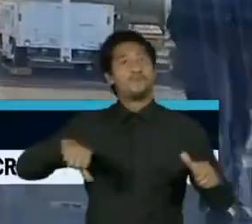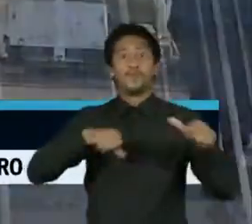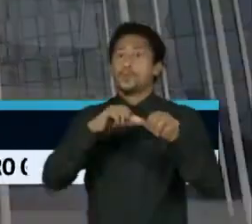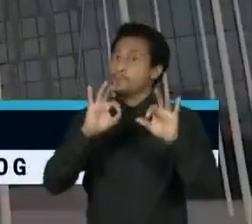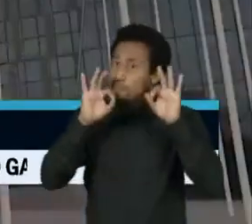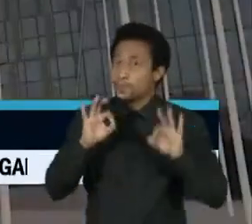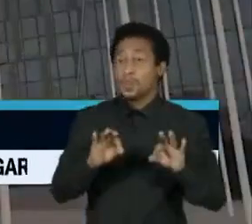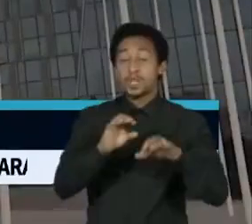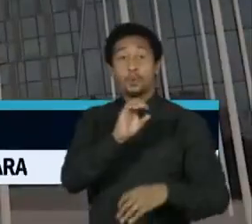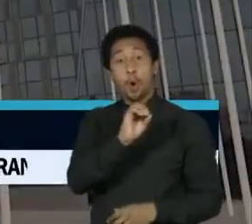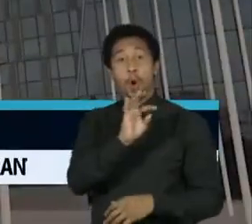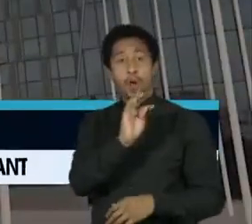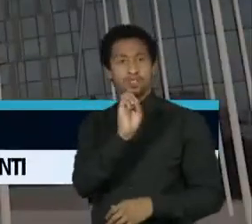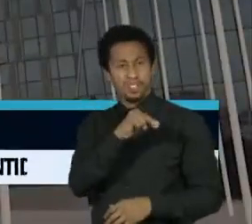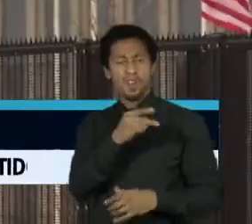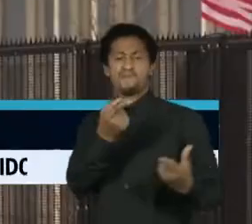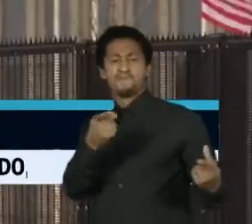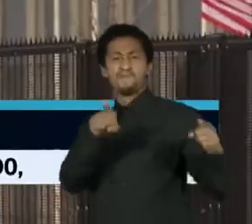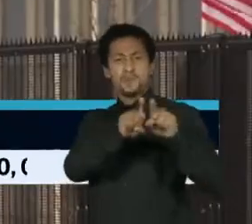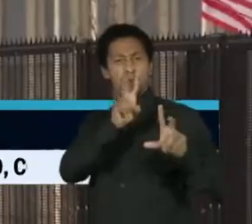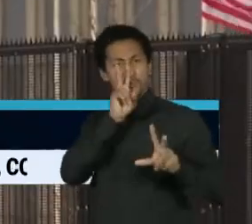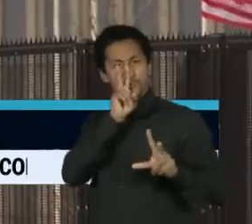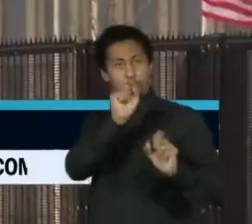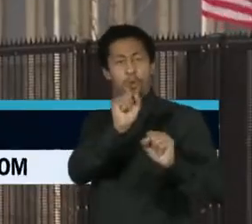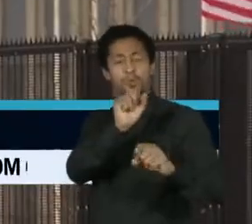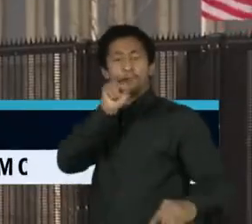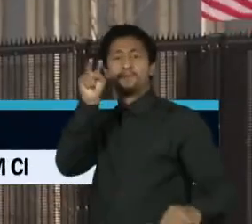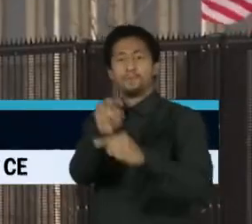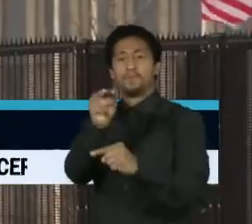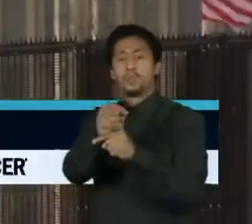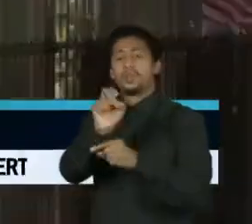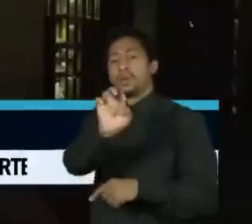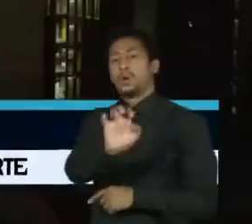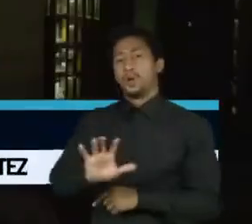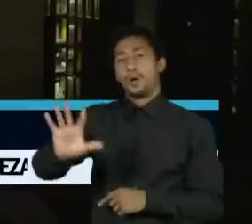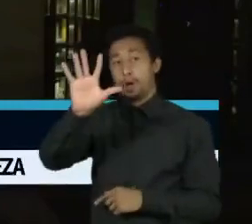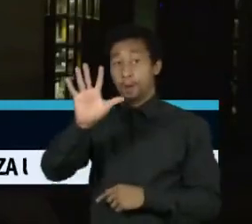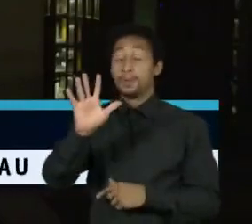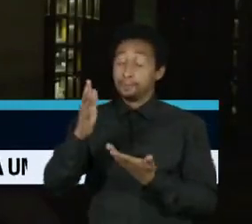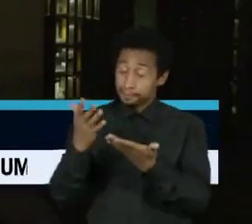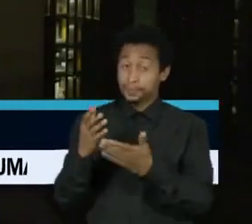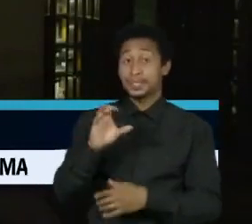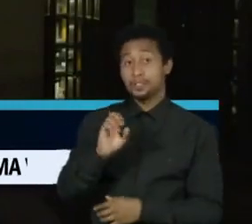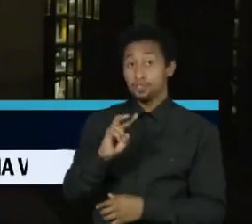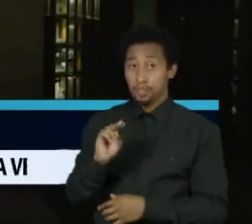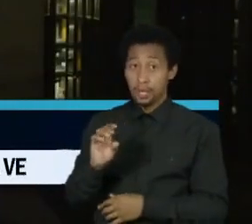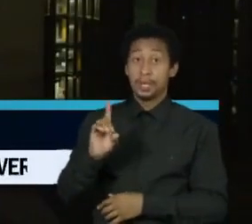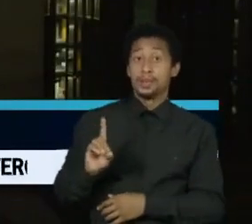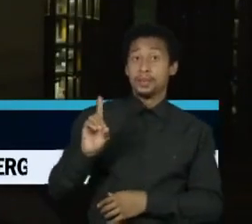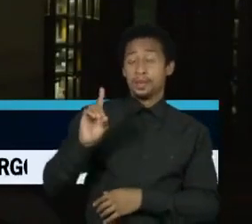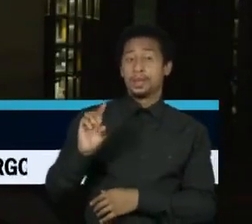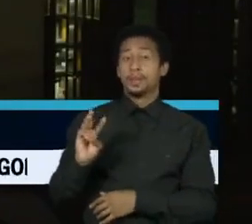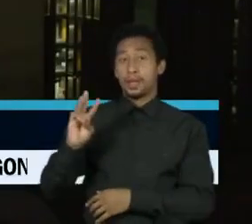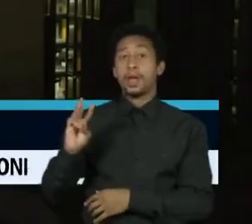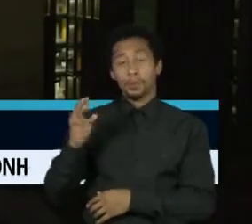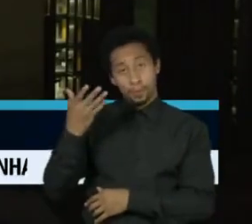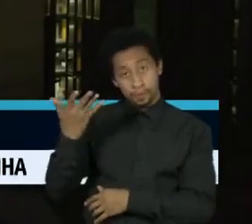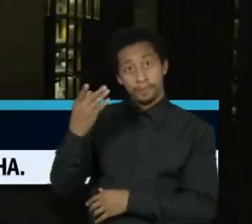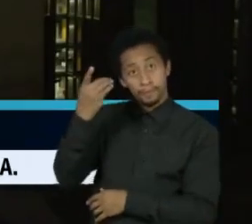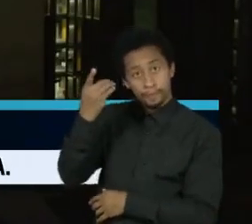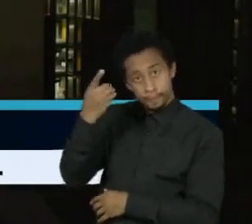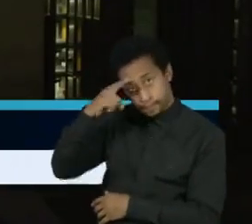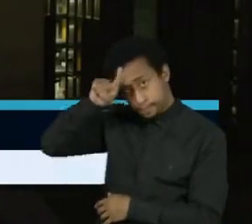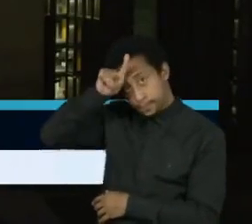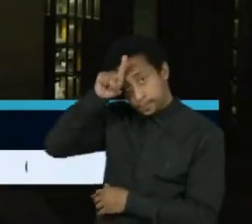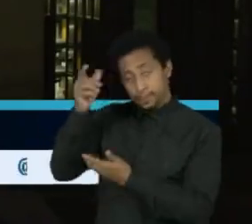e a OTAN volta a ser um parceiro considerado fundamental para a Europa. Cristiane Ramalho, correspondente da Deutsche Welle de Berlim, para o